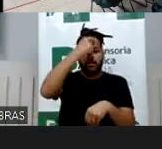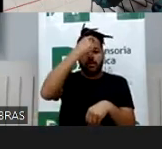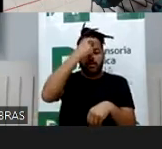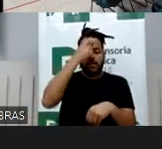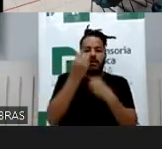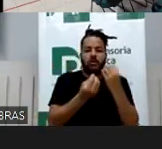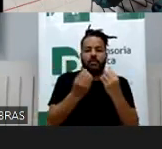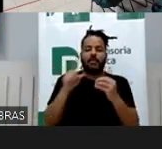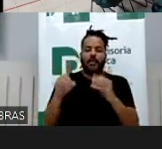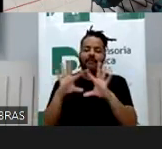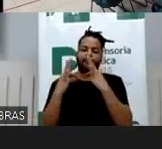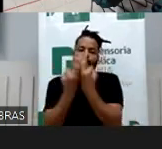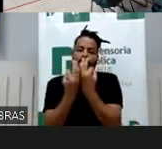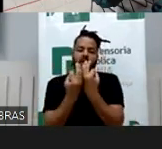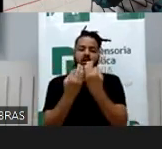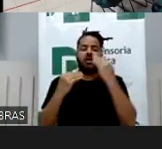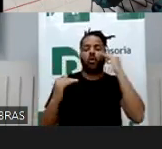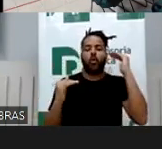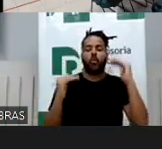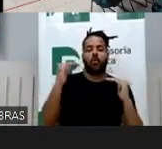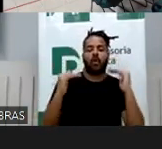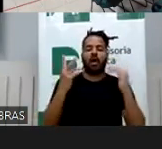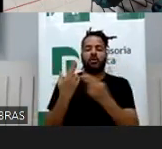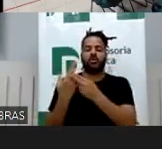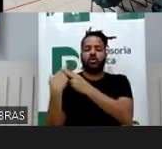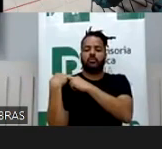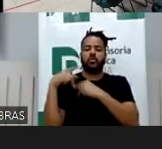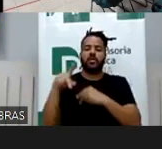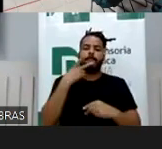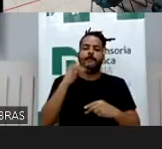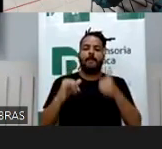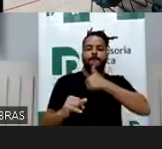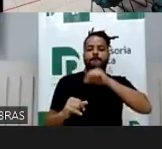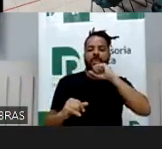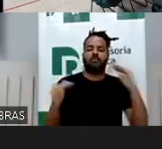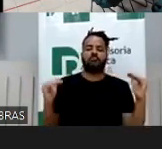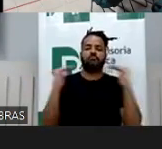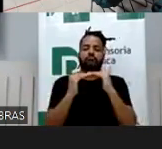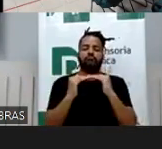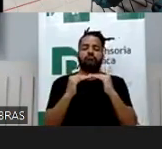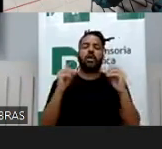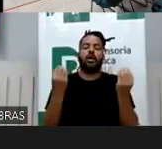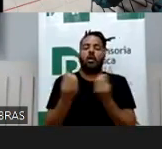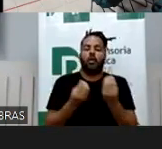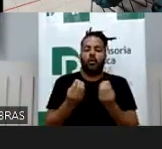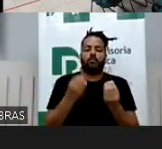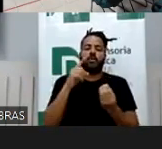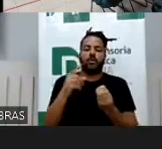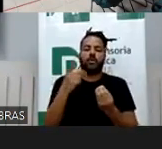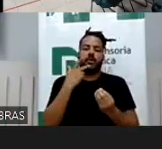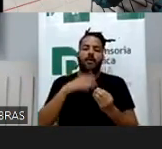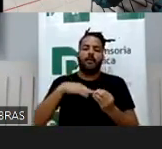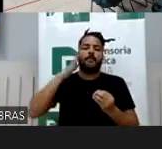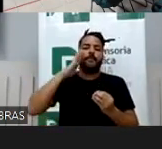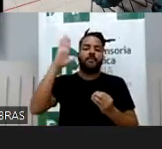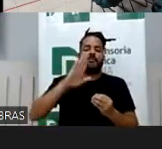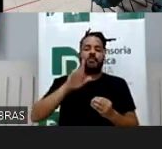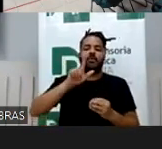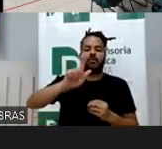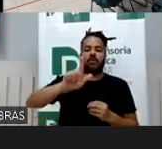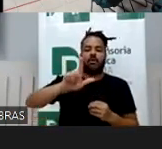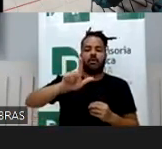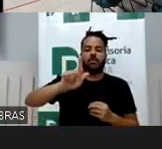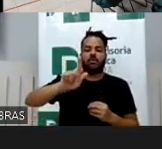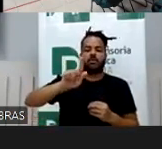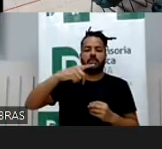contemporâneo e o que é parentalidade responsável no tempo que a gente vive sobre a LGPD. A gente não vai ter tempo